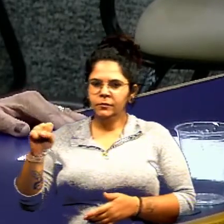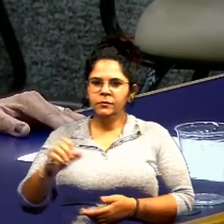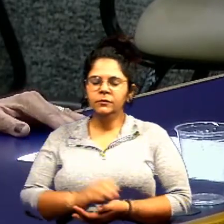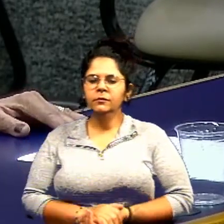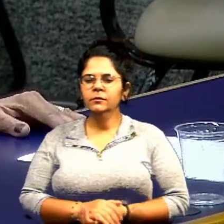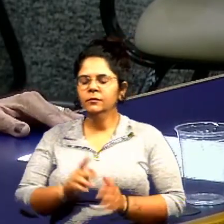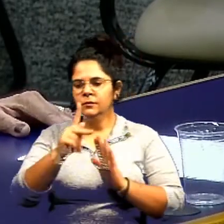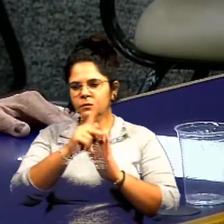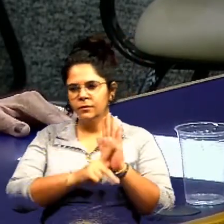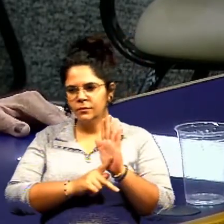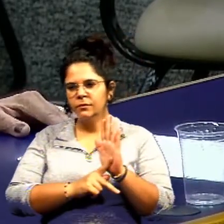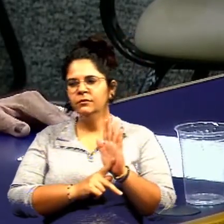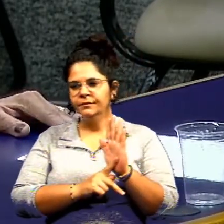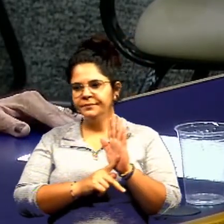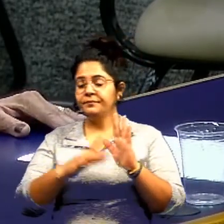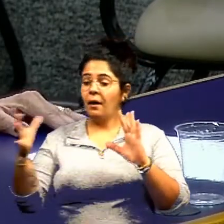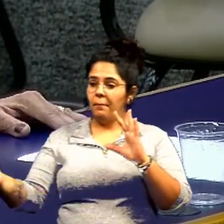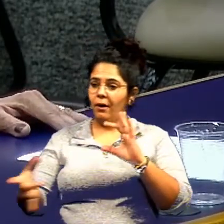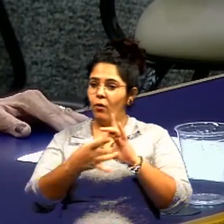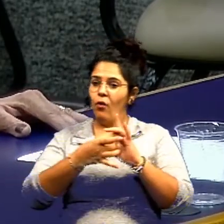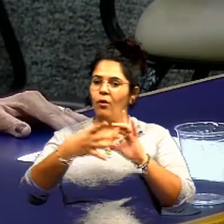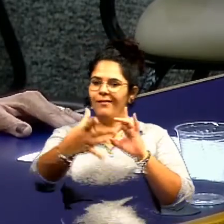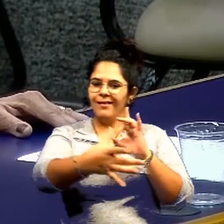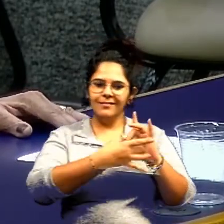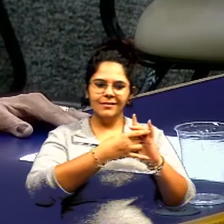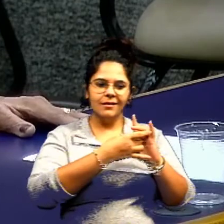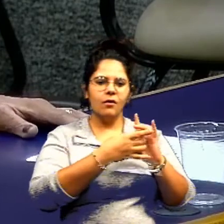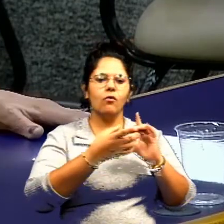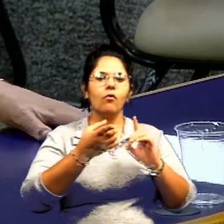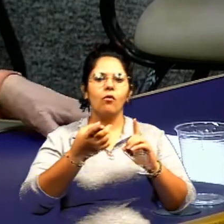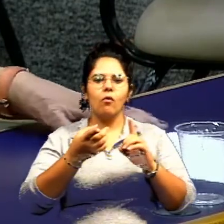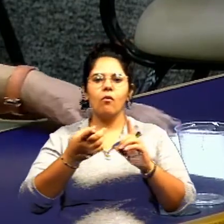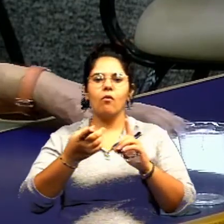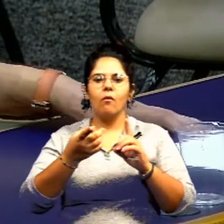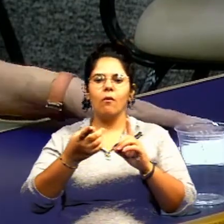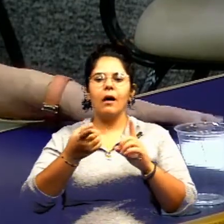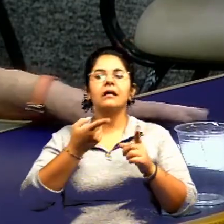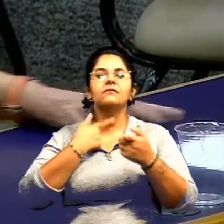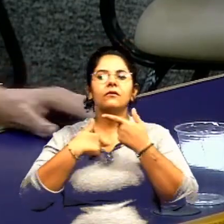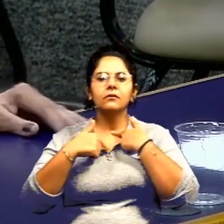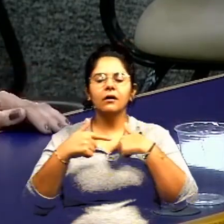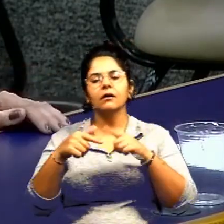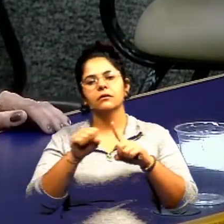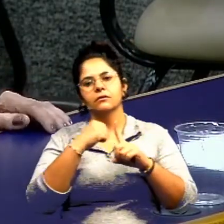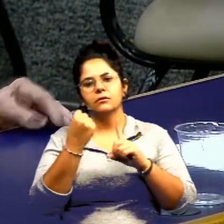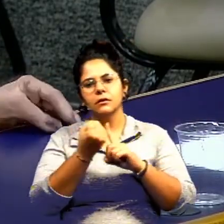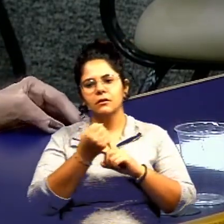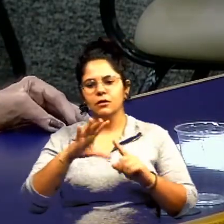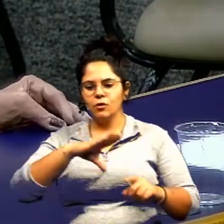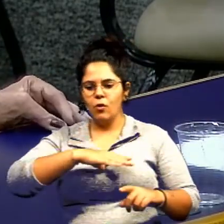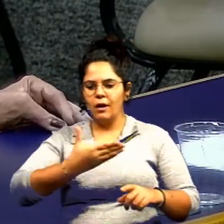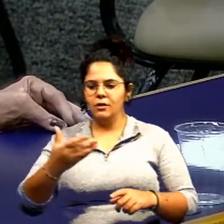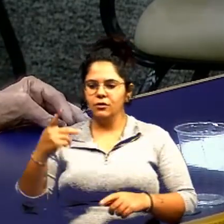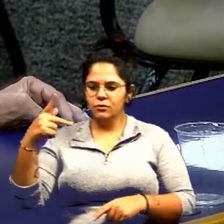pela sua conexão com as necessidades da população e pela sua coragem